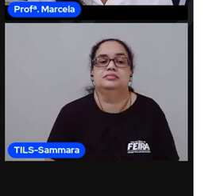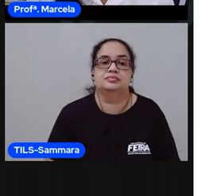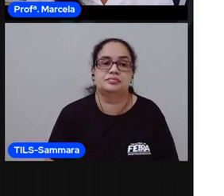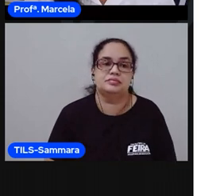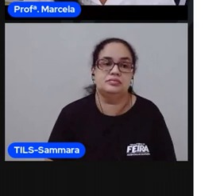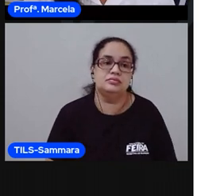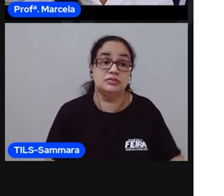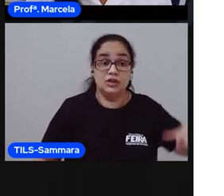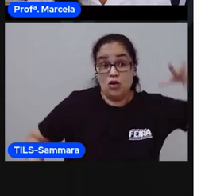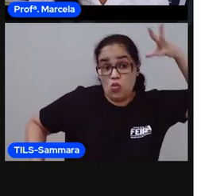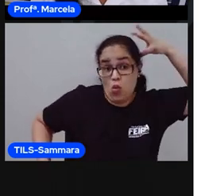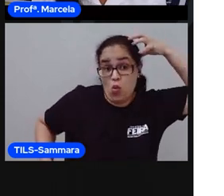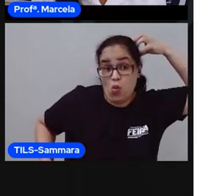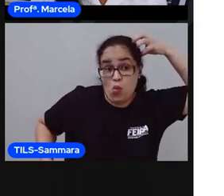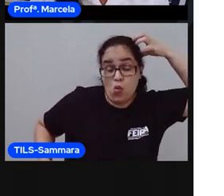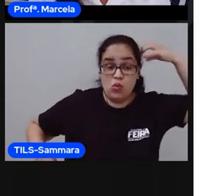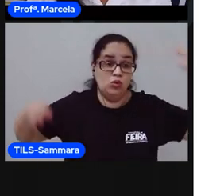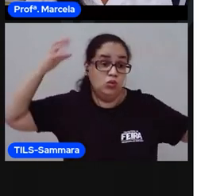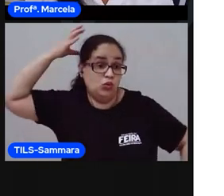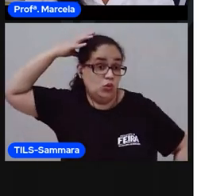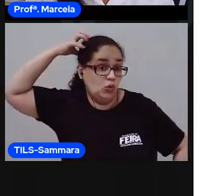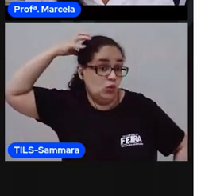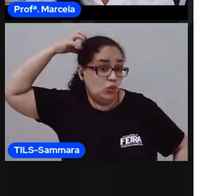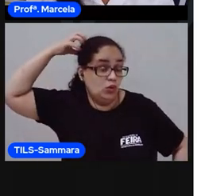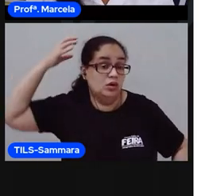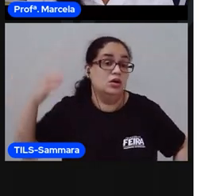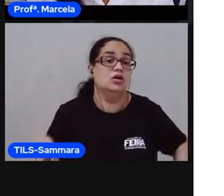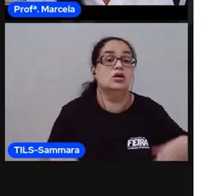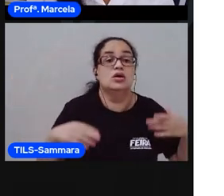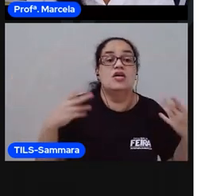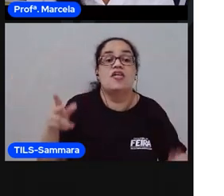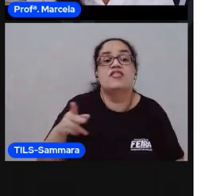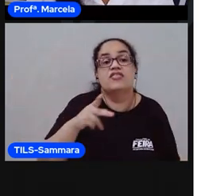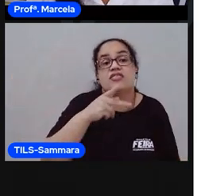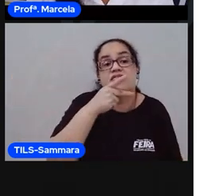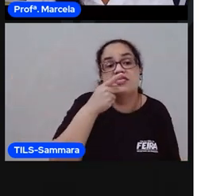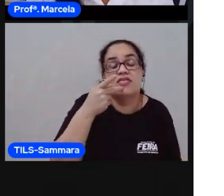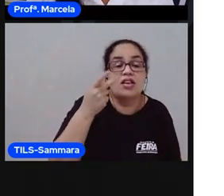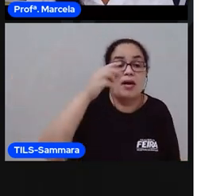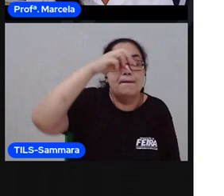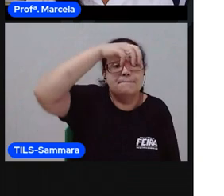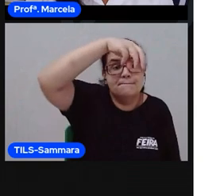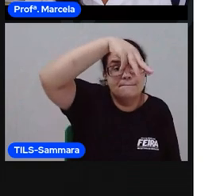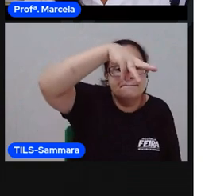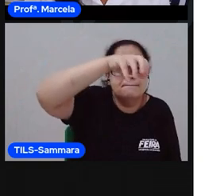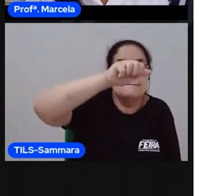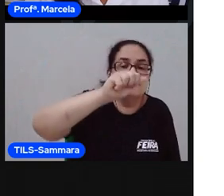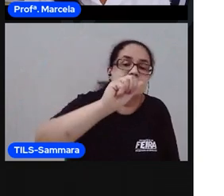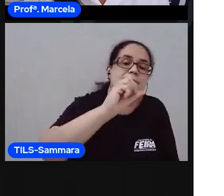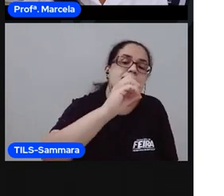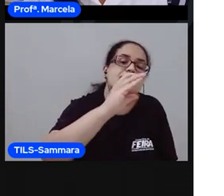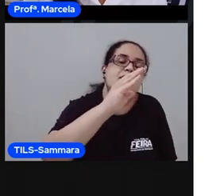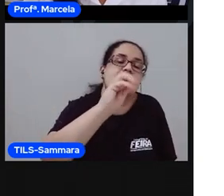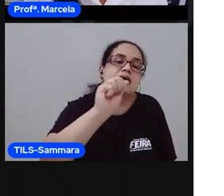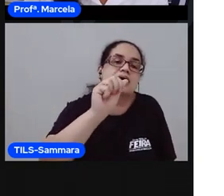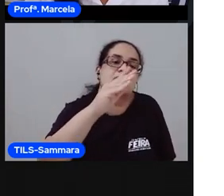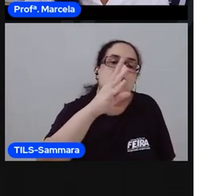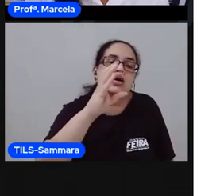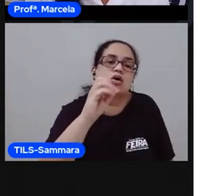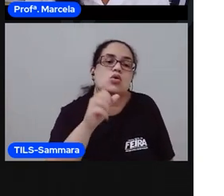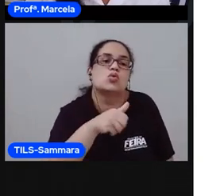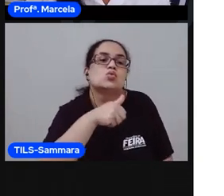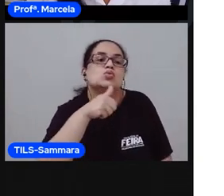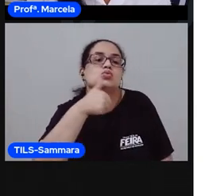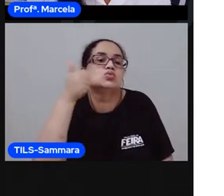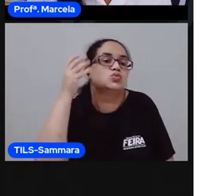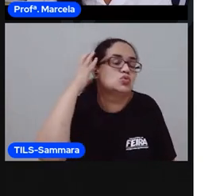É o macaco, não isso? Quando a gente fala macaco, qual é o primeiro som que